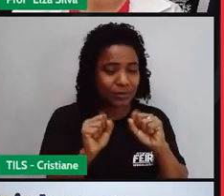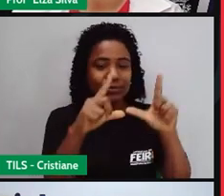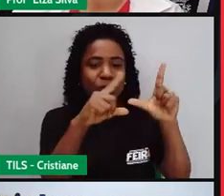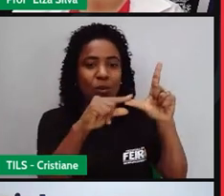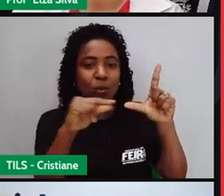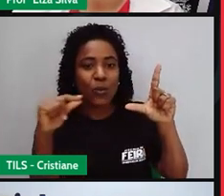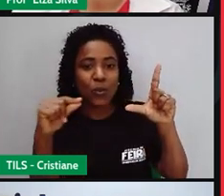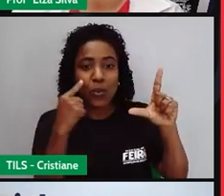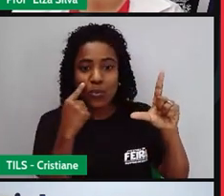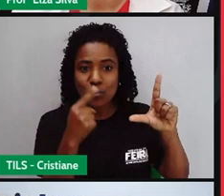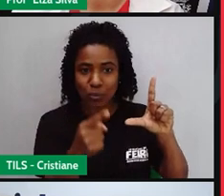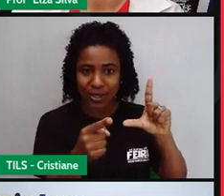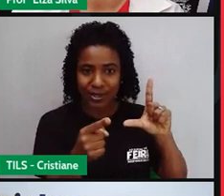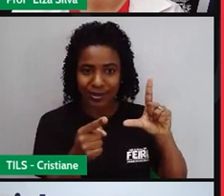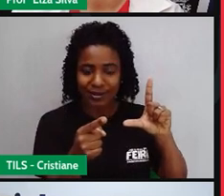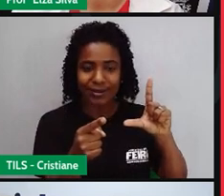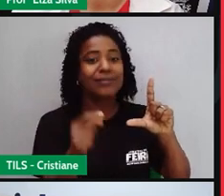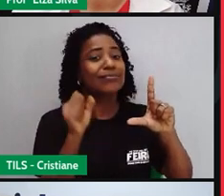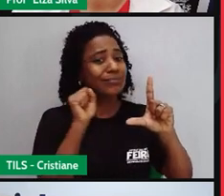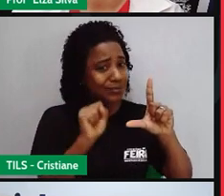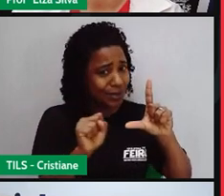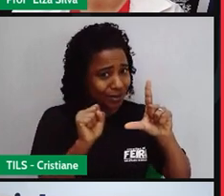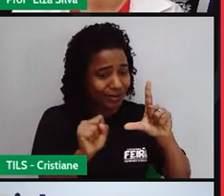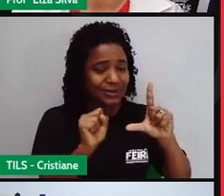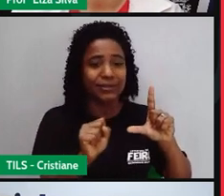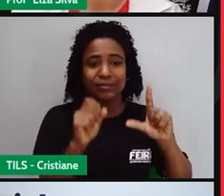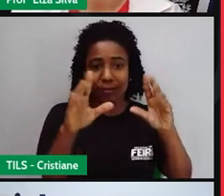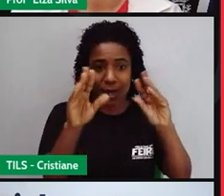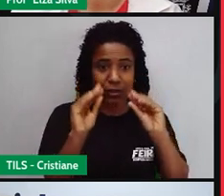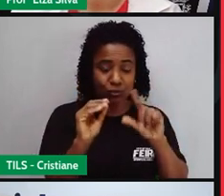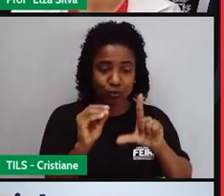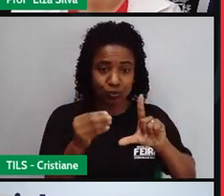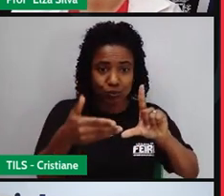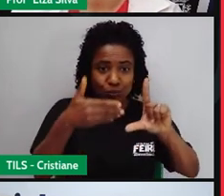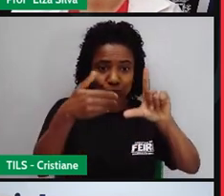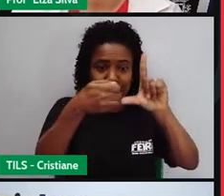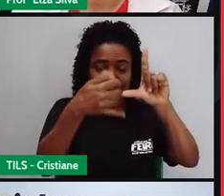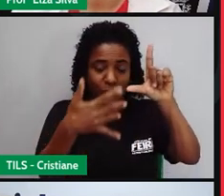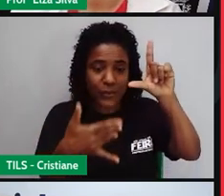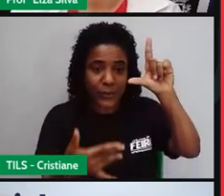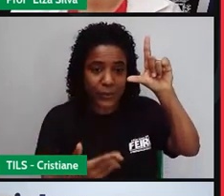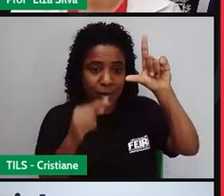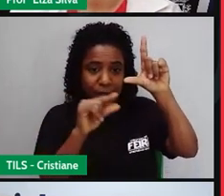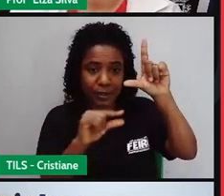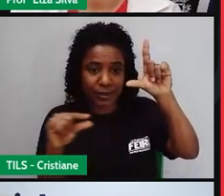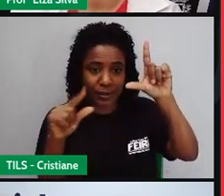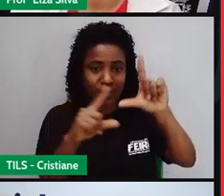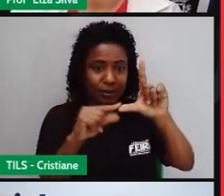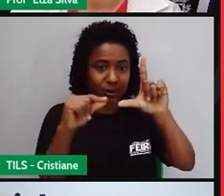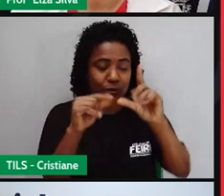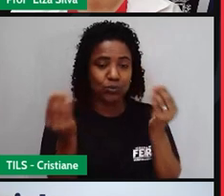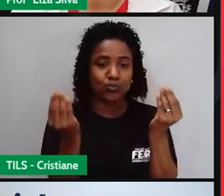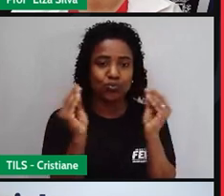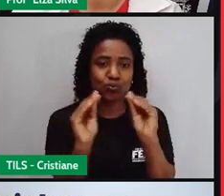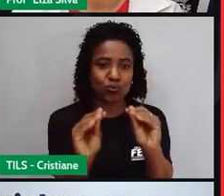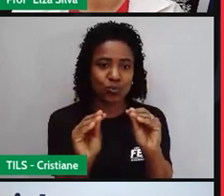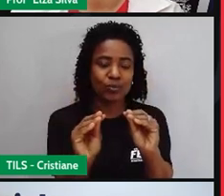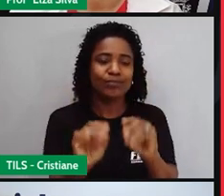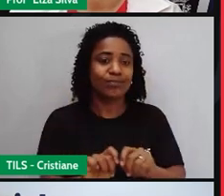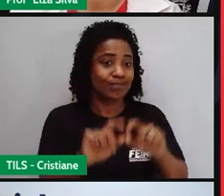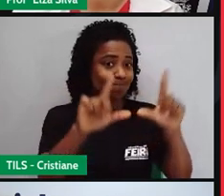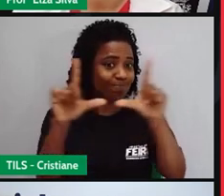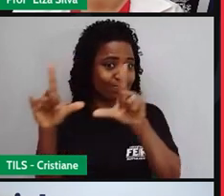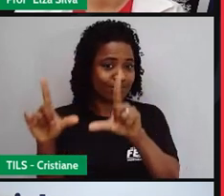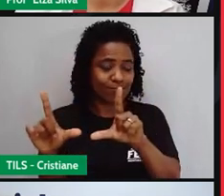tela, mas vai ter esse link também lá na descrição. E vocês podem tanto utilizar essas mensagens que vão estar lá como